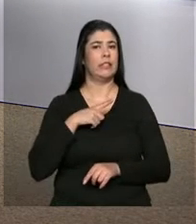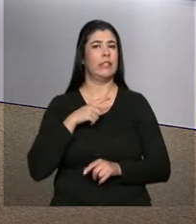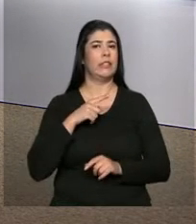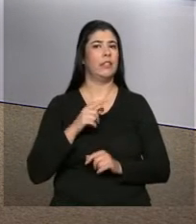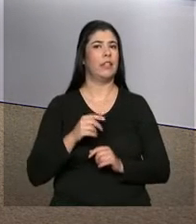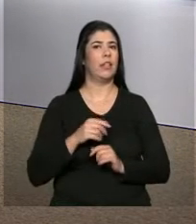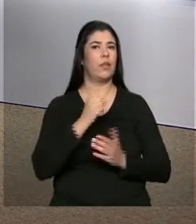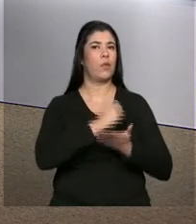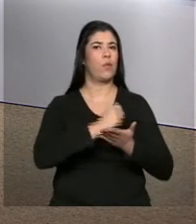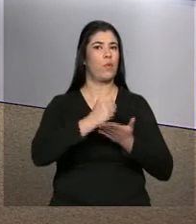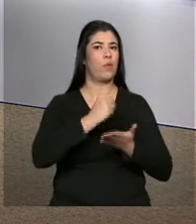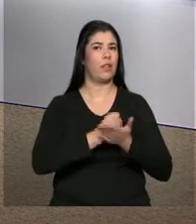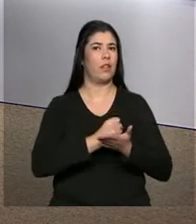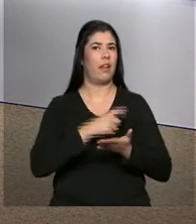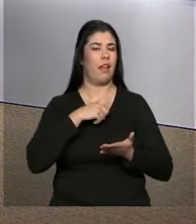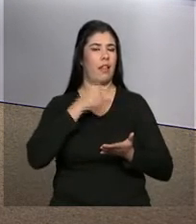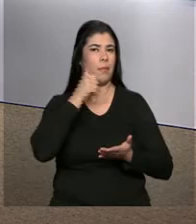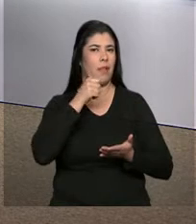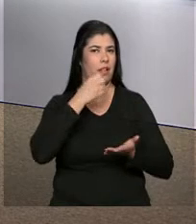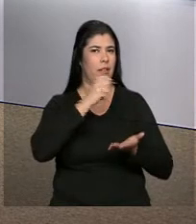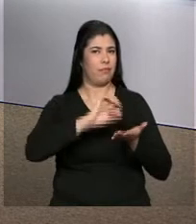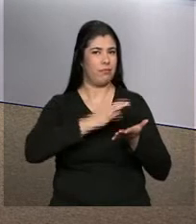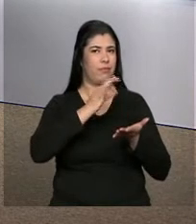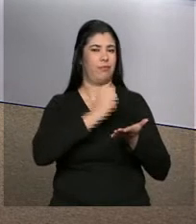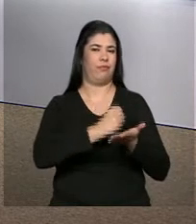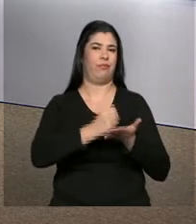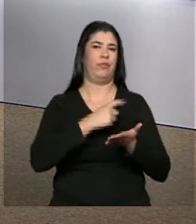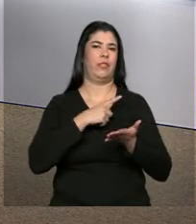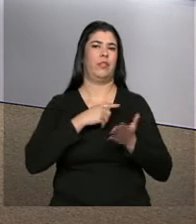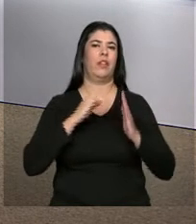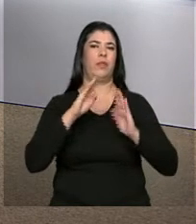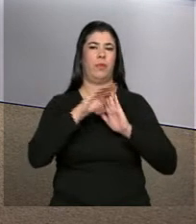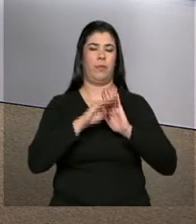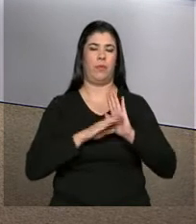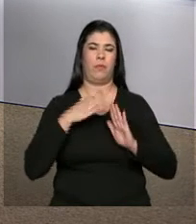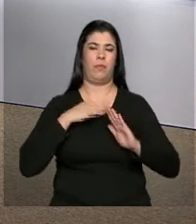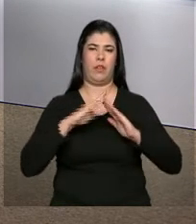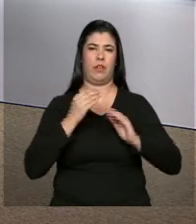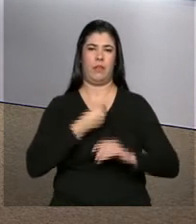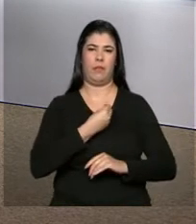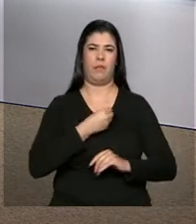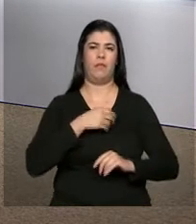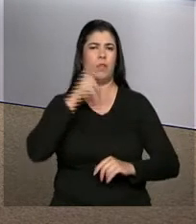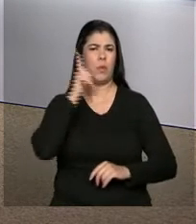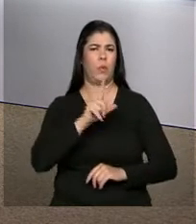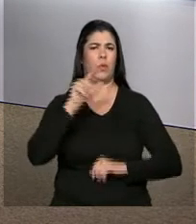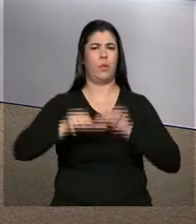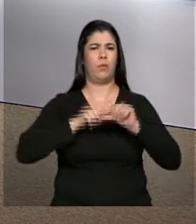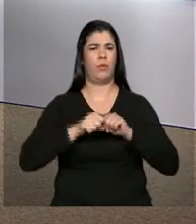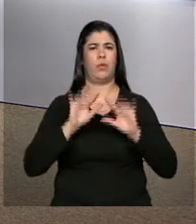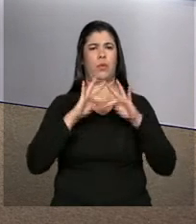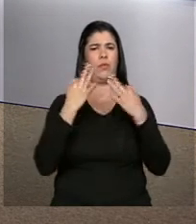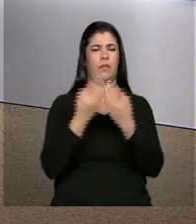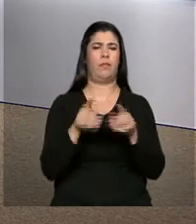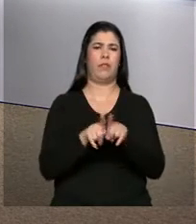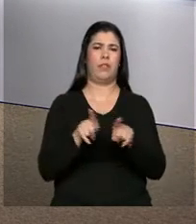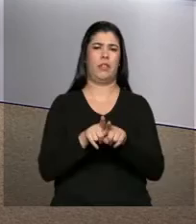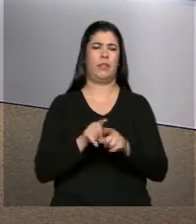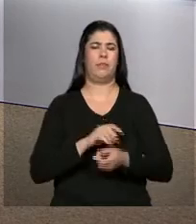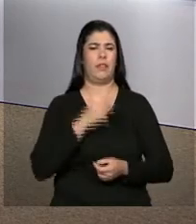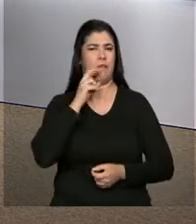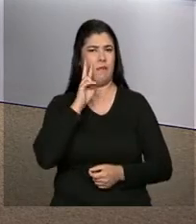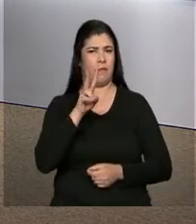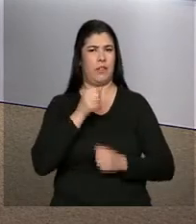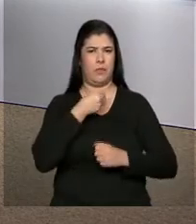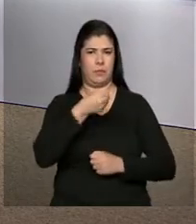parte dos contratos do programa Minha Casa Minha Vida, uma conquista que mudou a vida de muitas mães de família. Veja na reportagem de Carolina